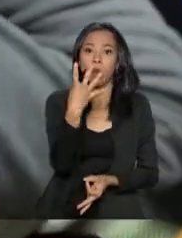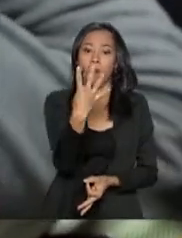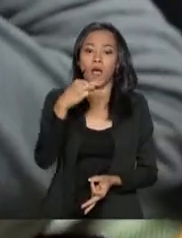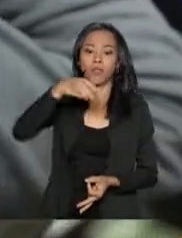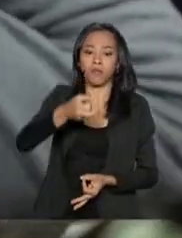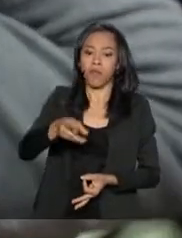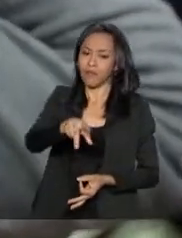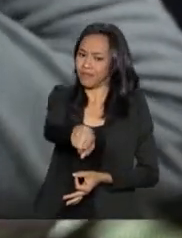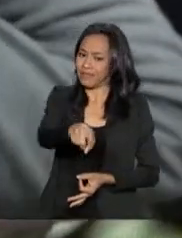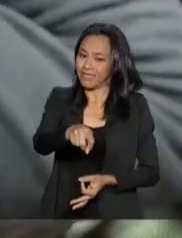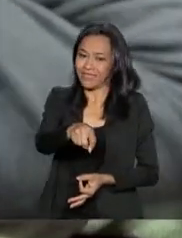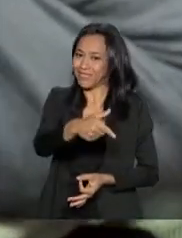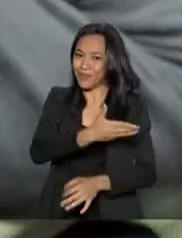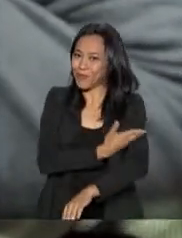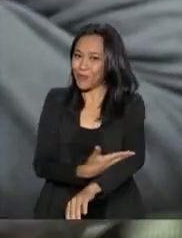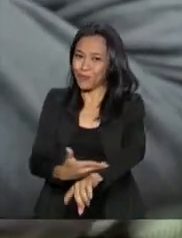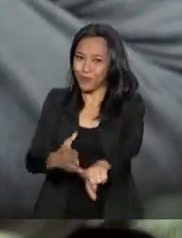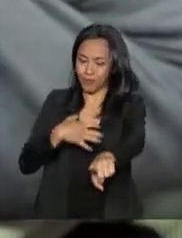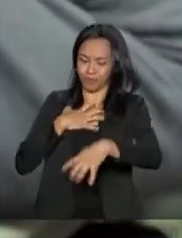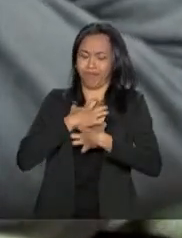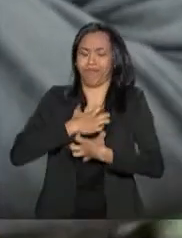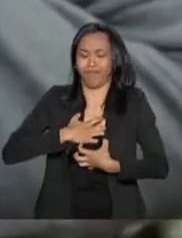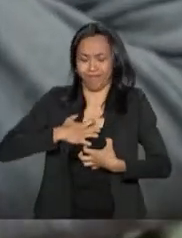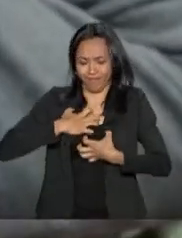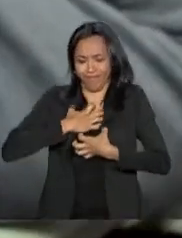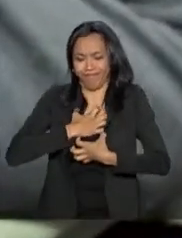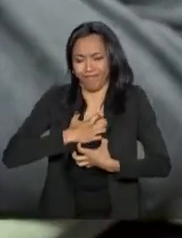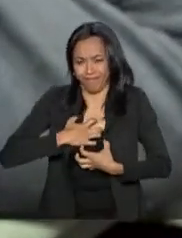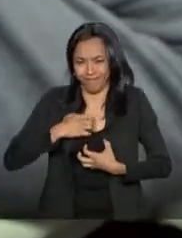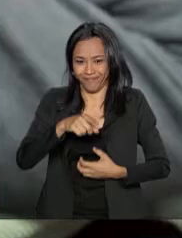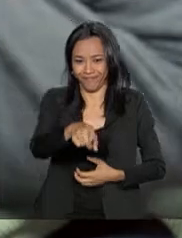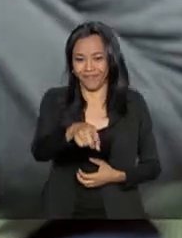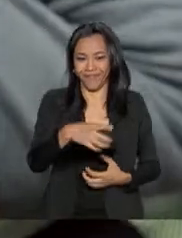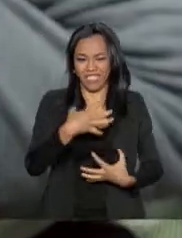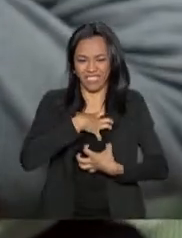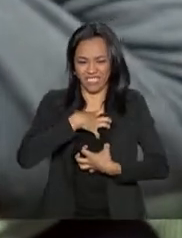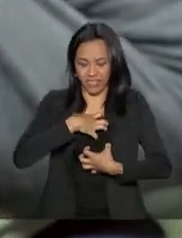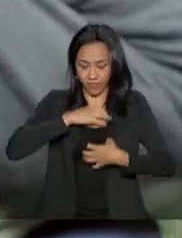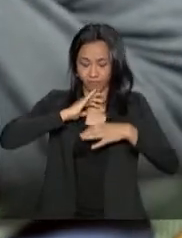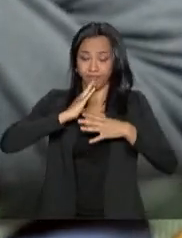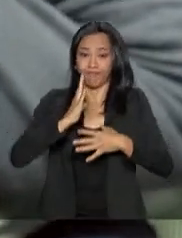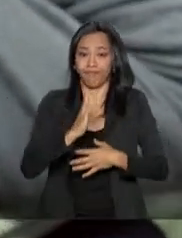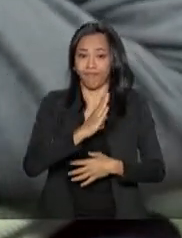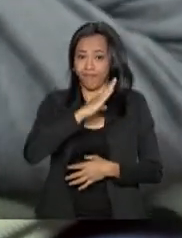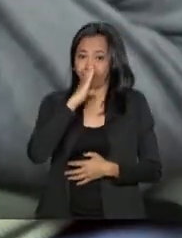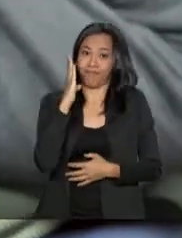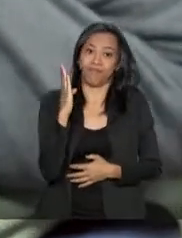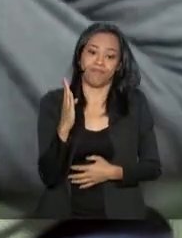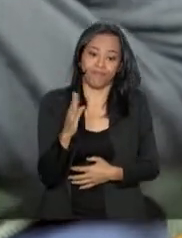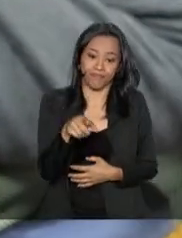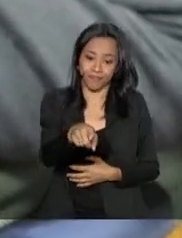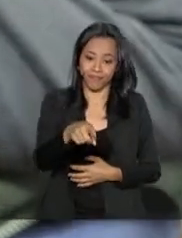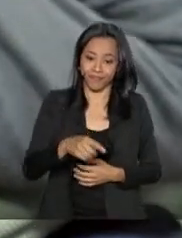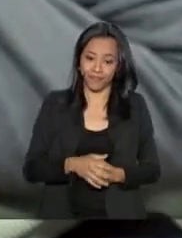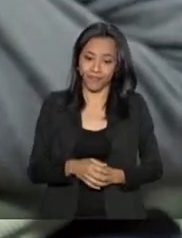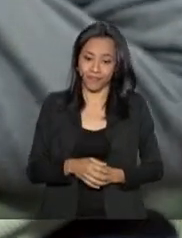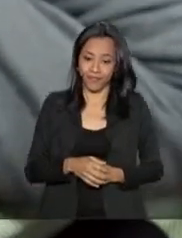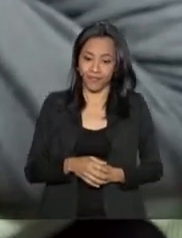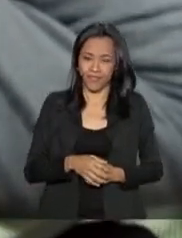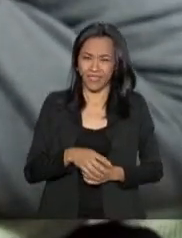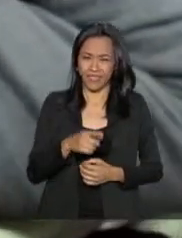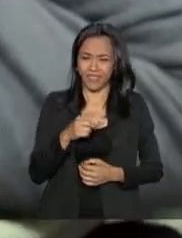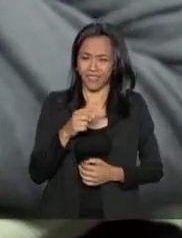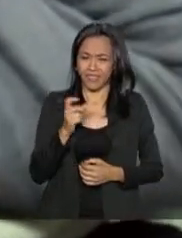não está acostumado com mal-estar. É difícil, né? A gente sente esse balanço e dá uma